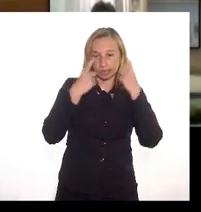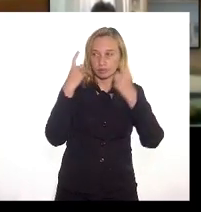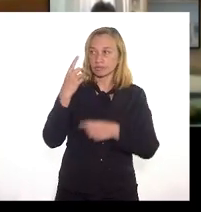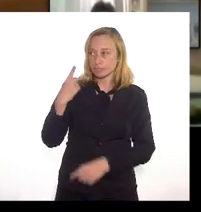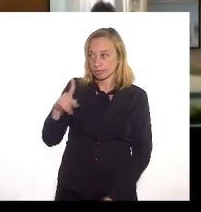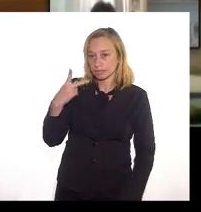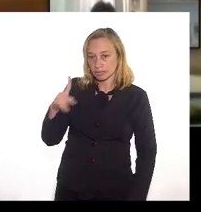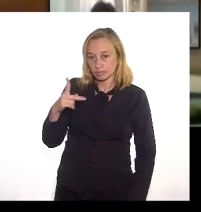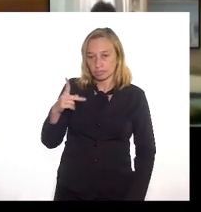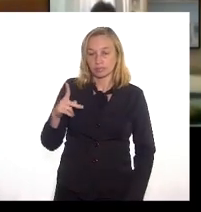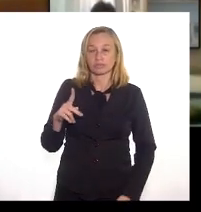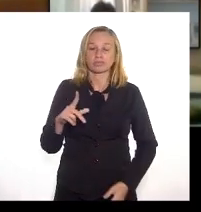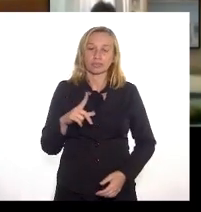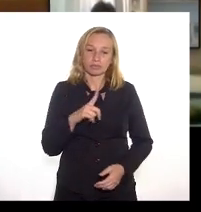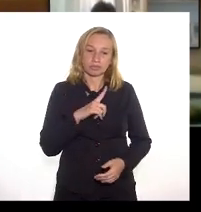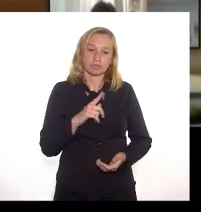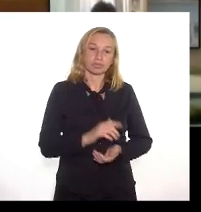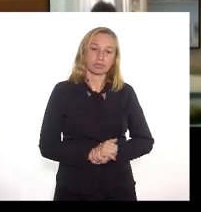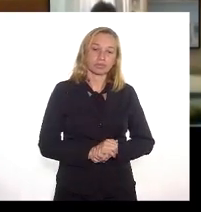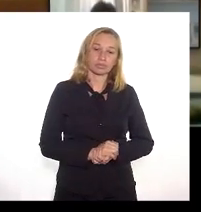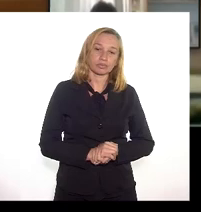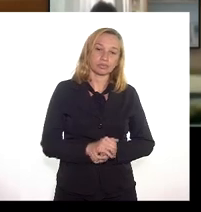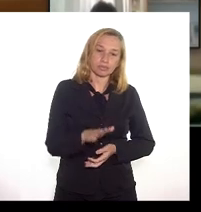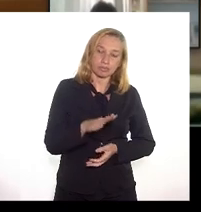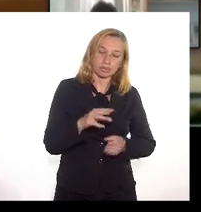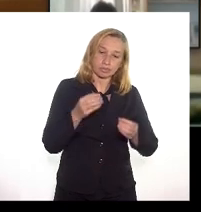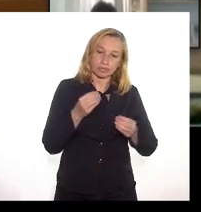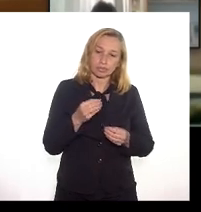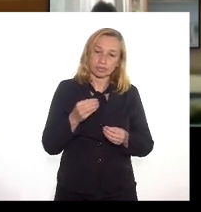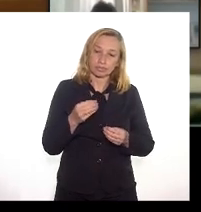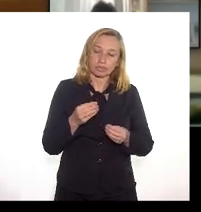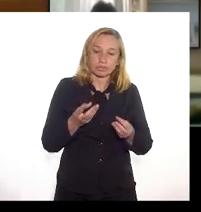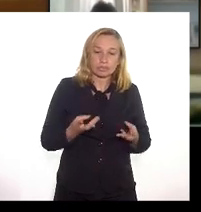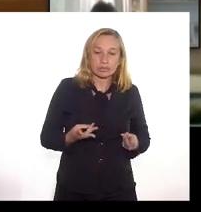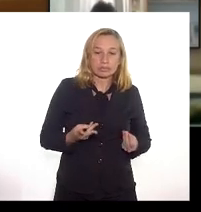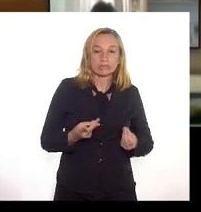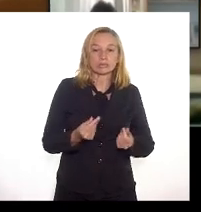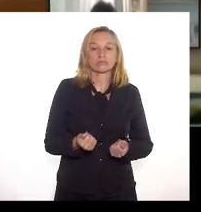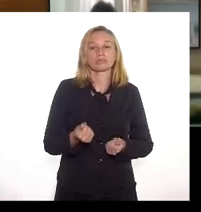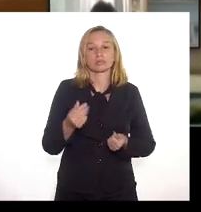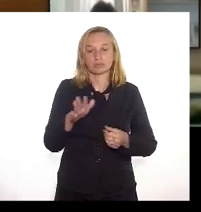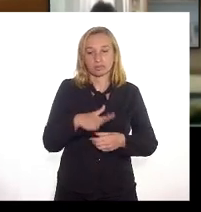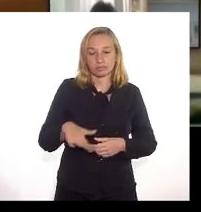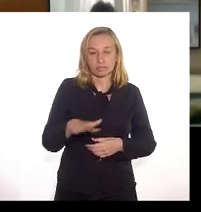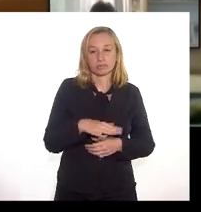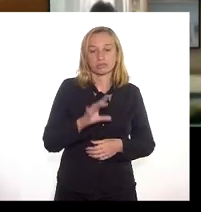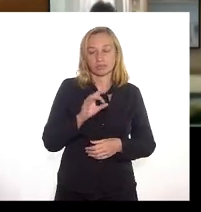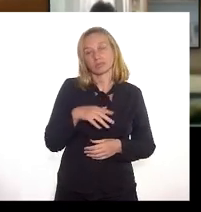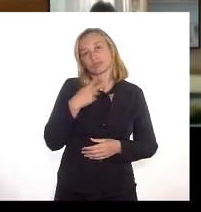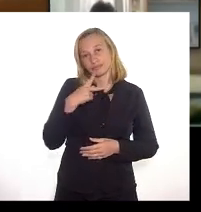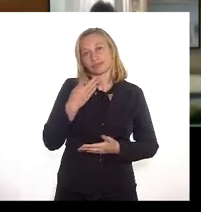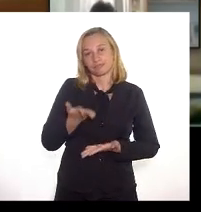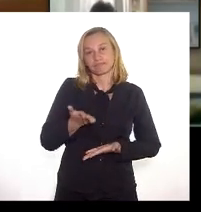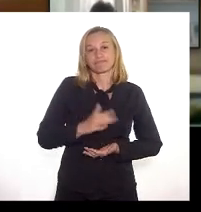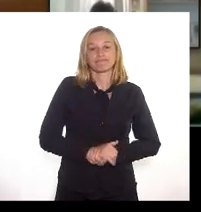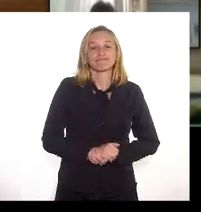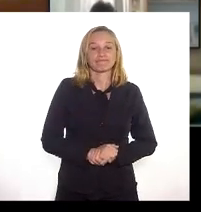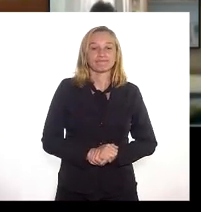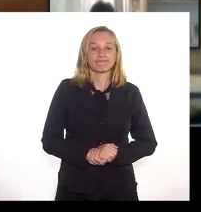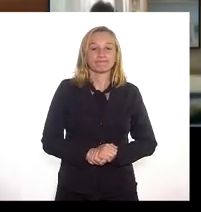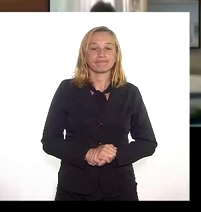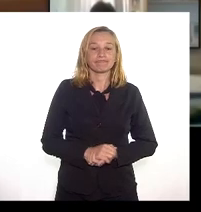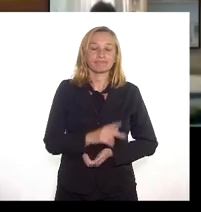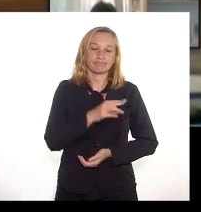em relação ao caráter frágil daquela área que é uma área de amortecimento de enchentes Bom, são essas as considerações do